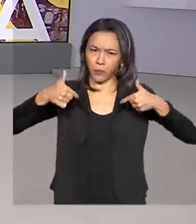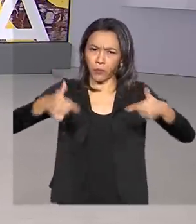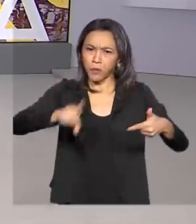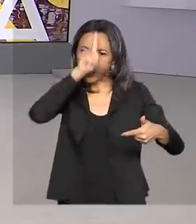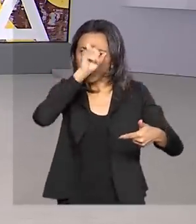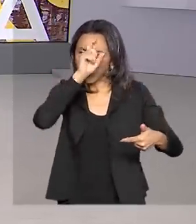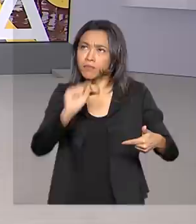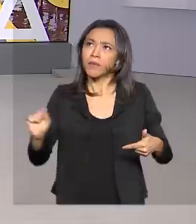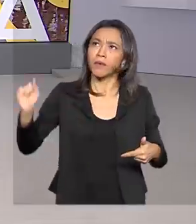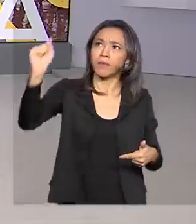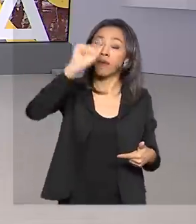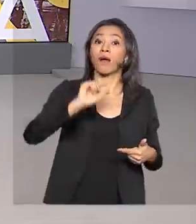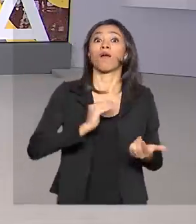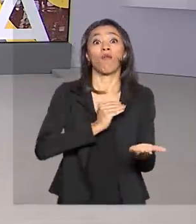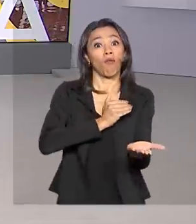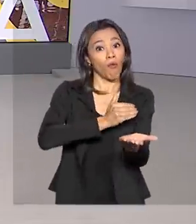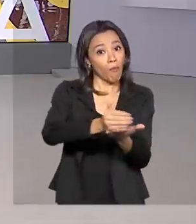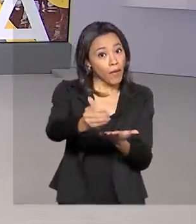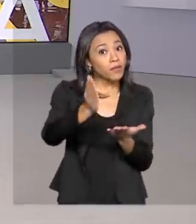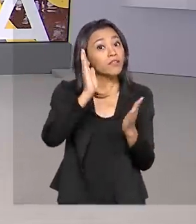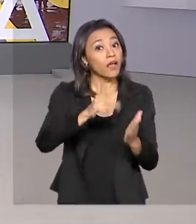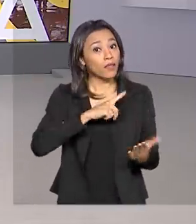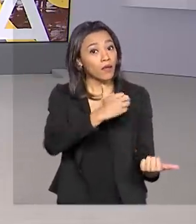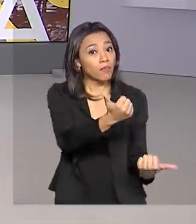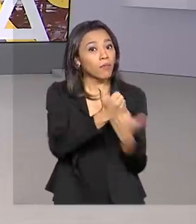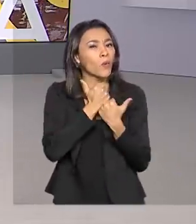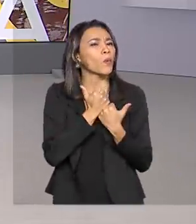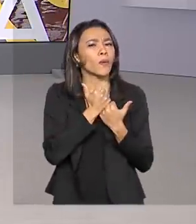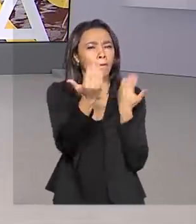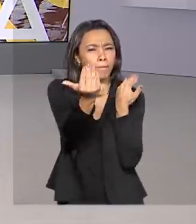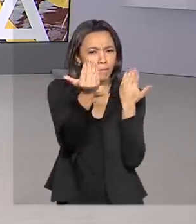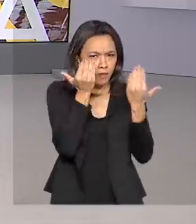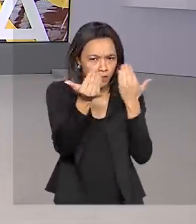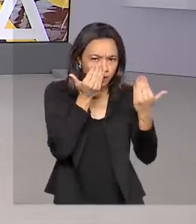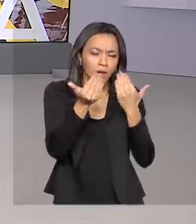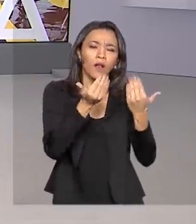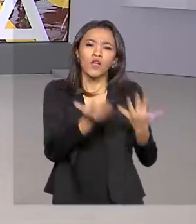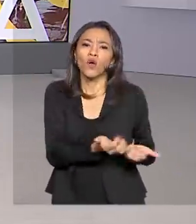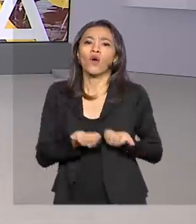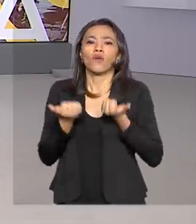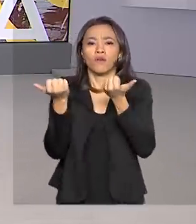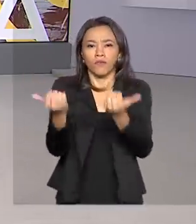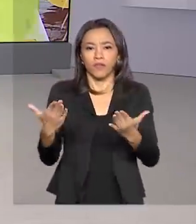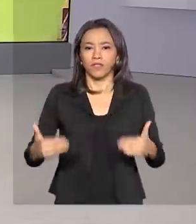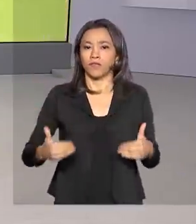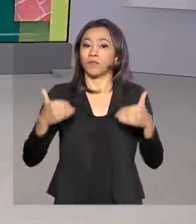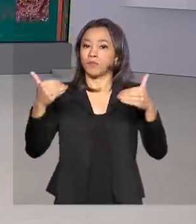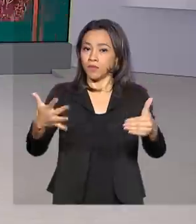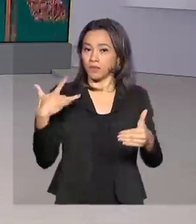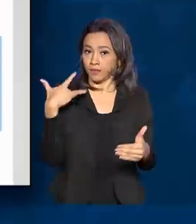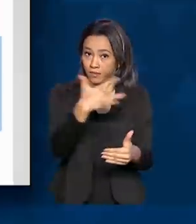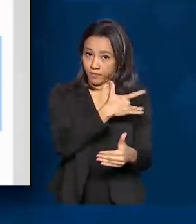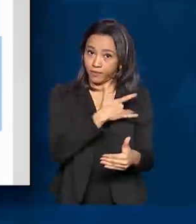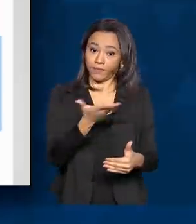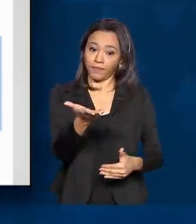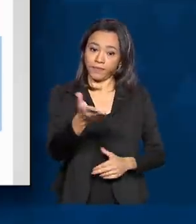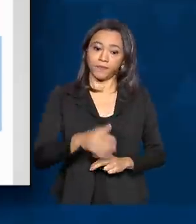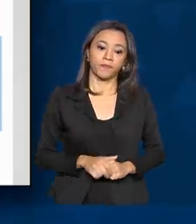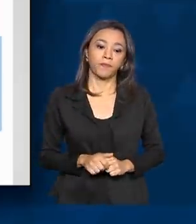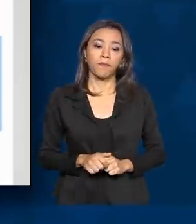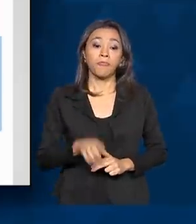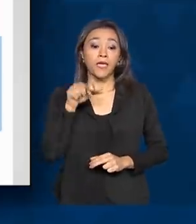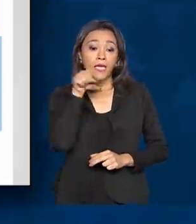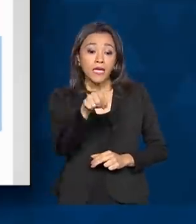coronavírus, começam a contar agora com suporte psicológico oferecido pelo Ministério da Saúde. O